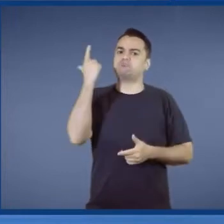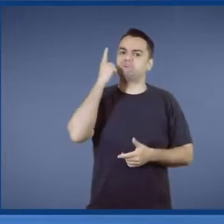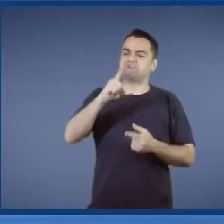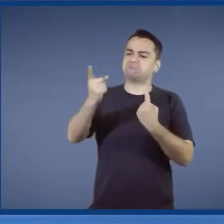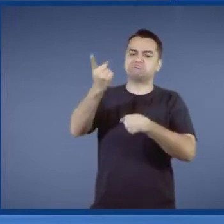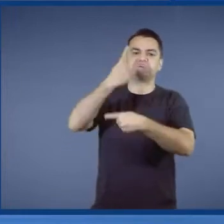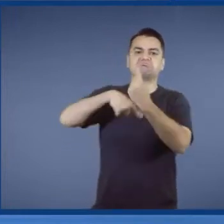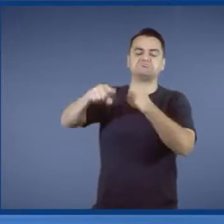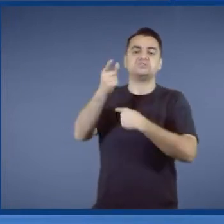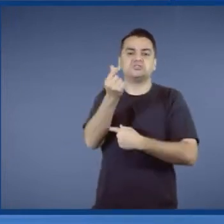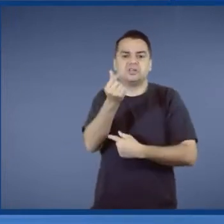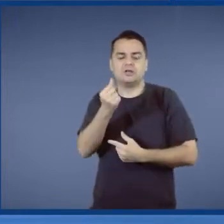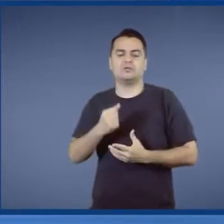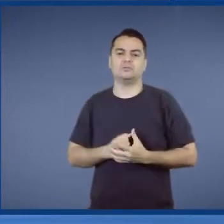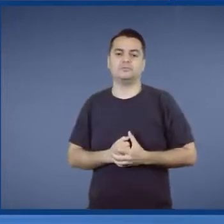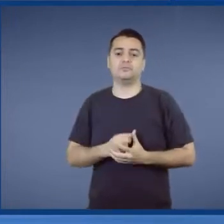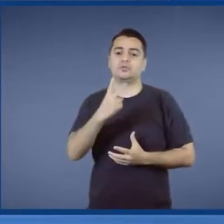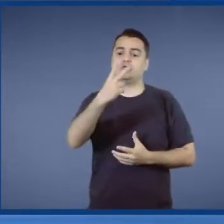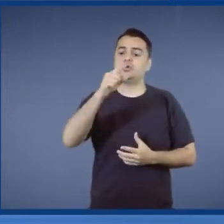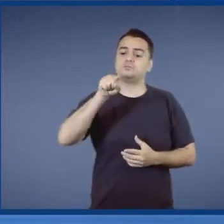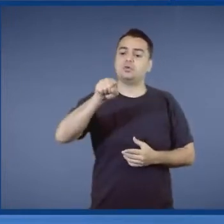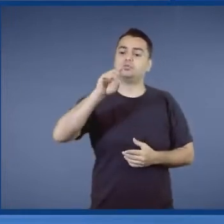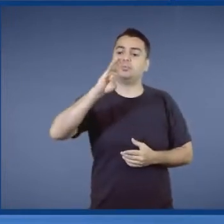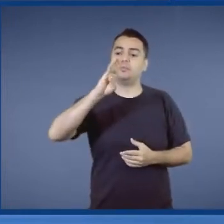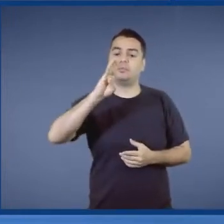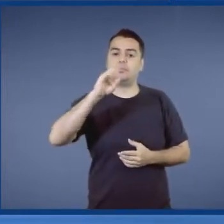de caixa. E uma série de investimentos acontecendo.